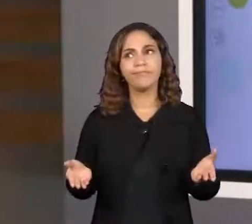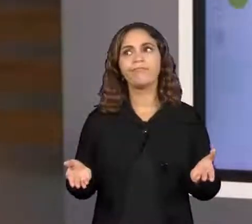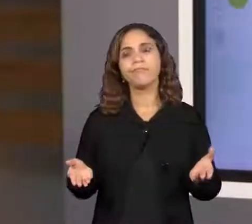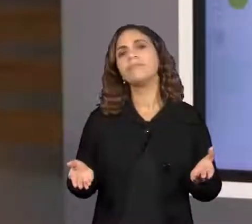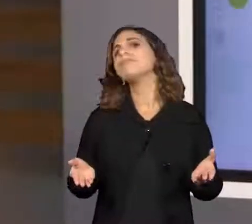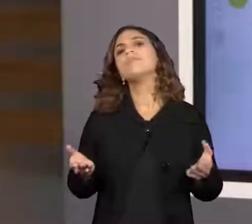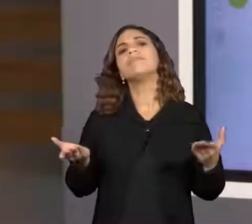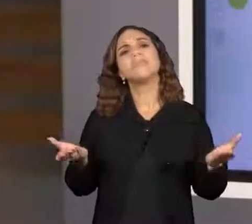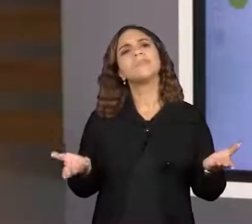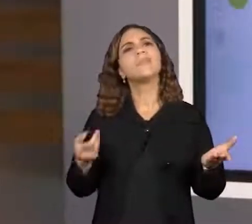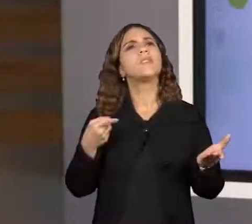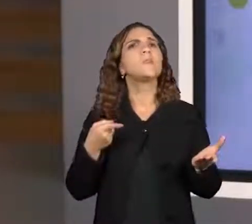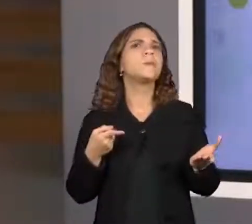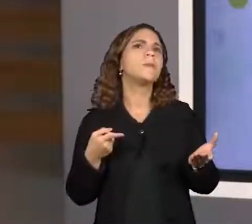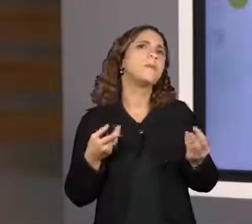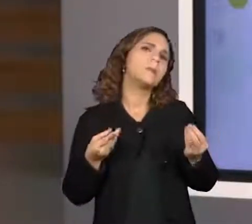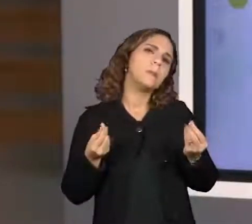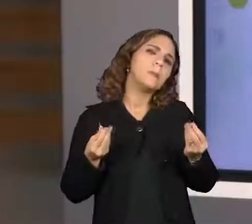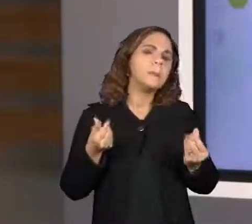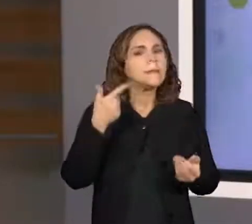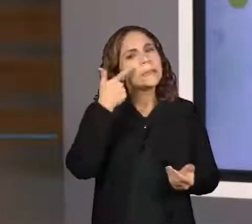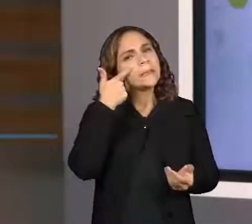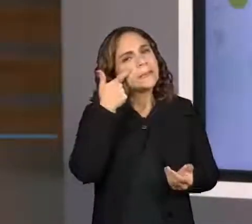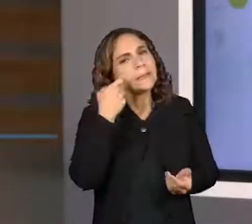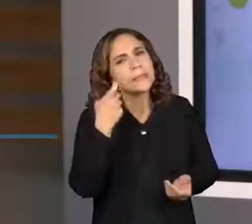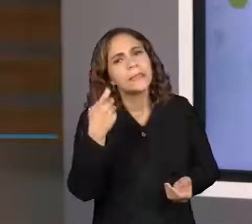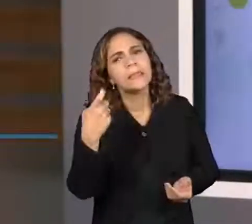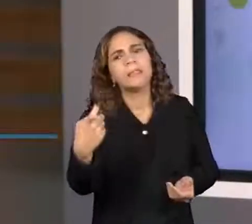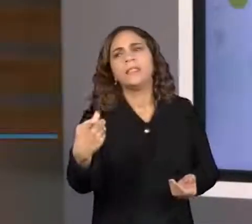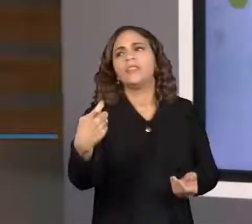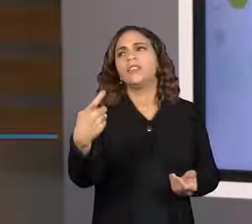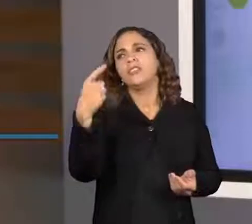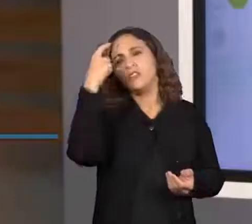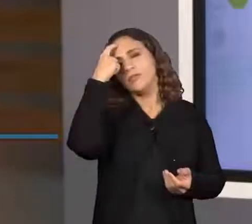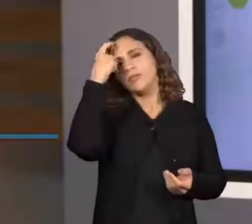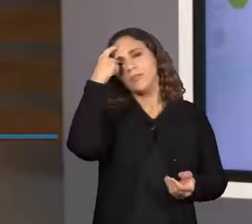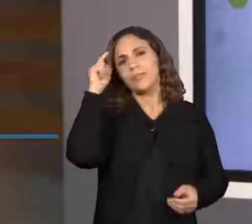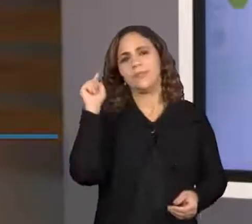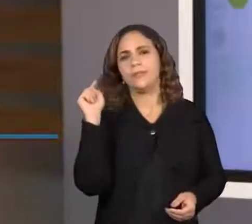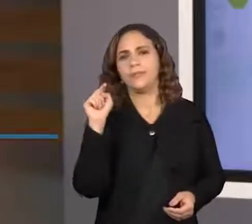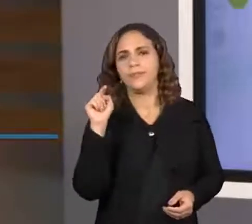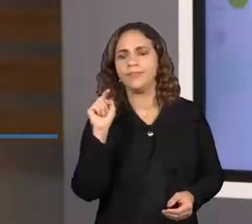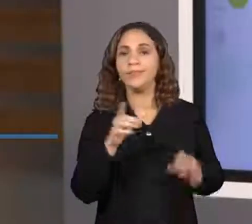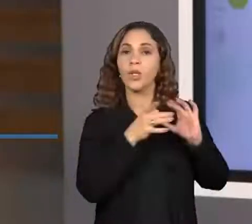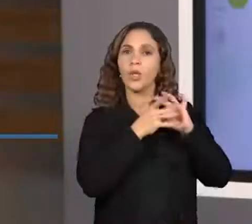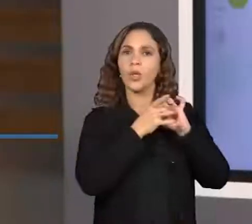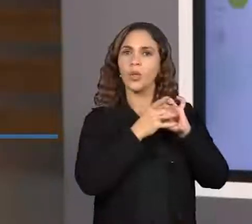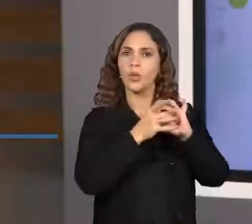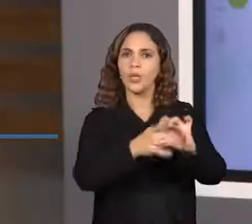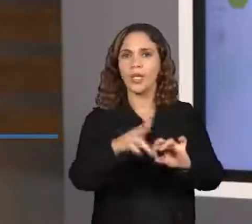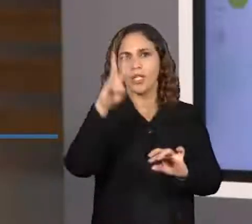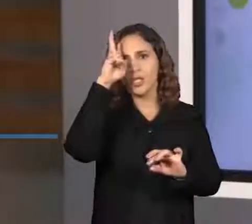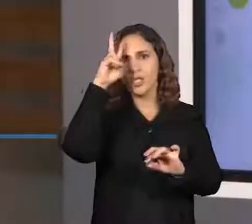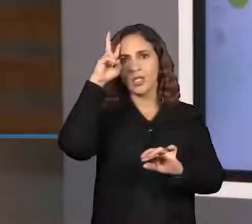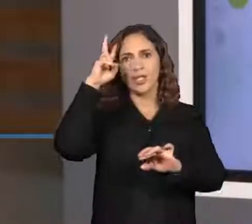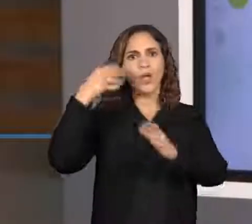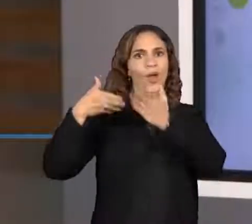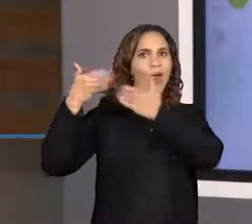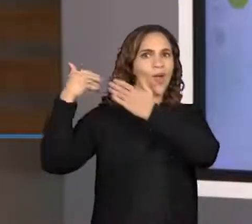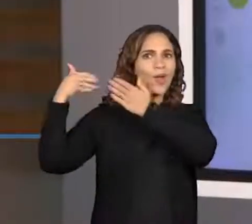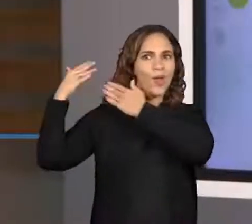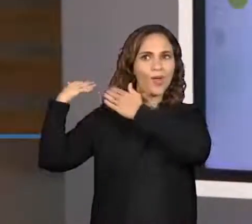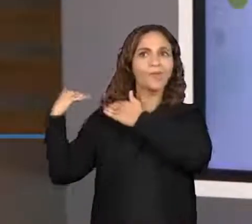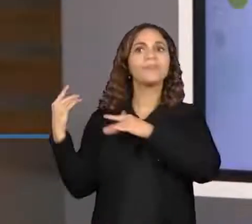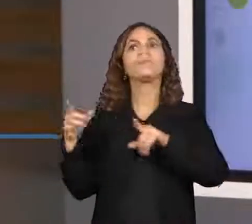bem interessante pensarmos aí com todo o contexto histórico, que monta também um